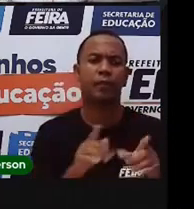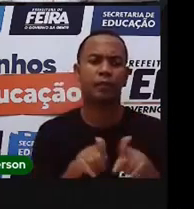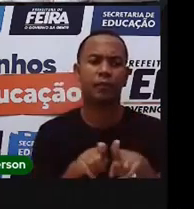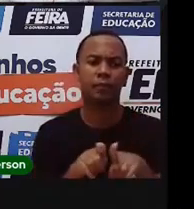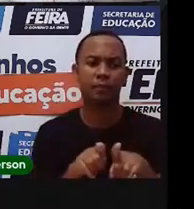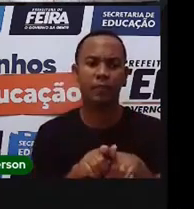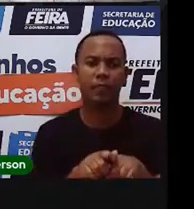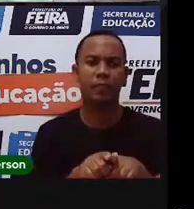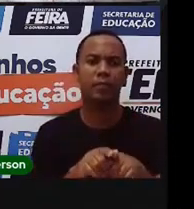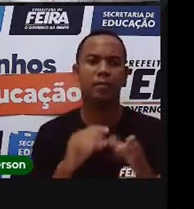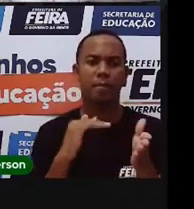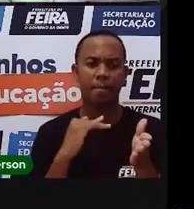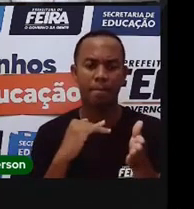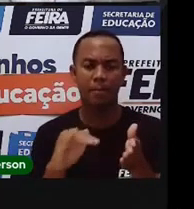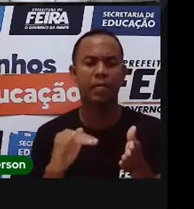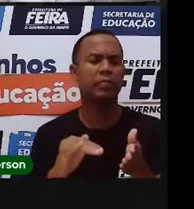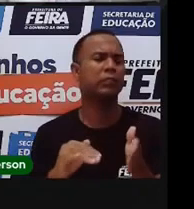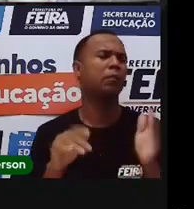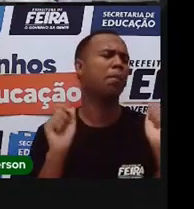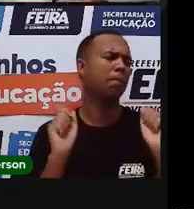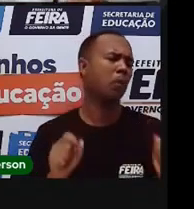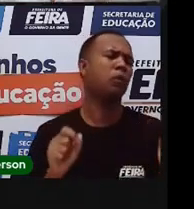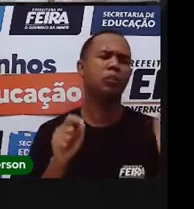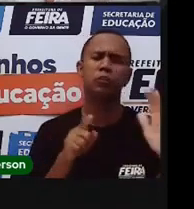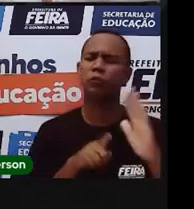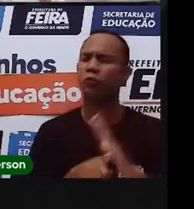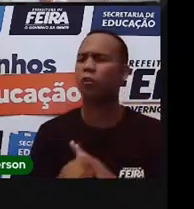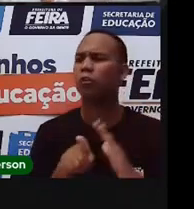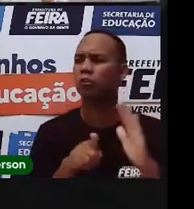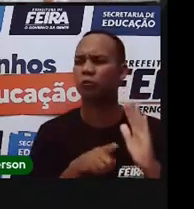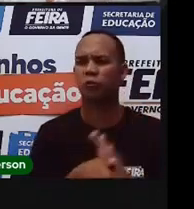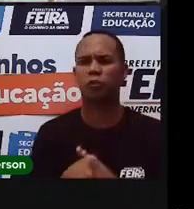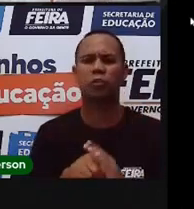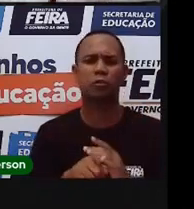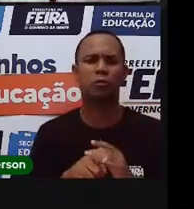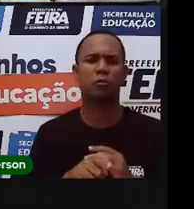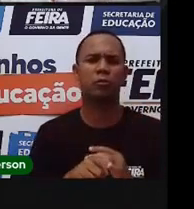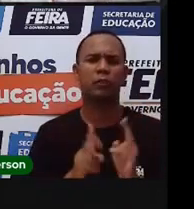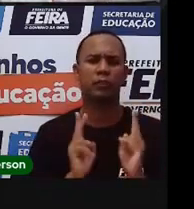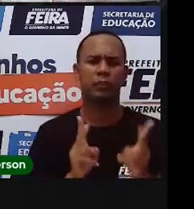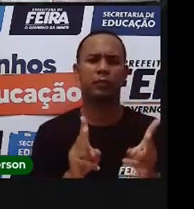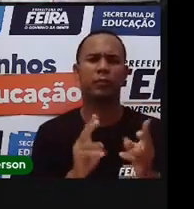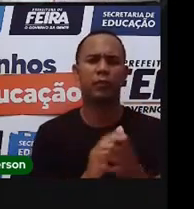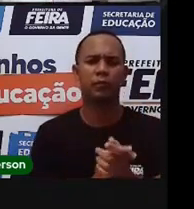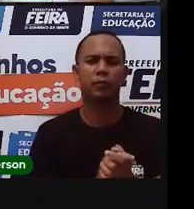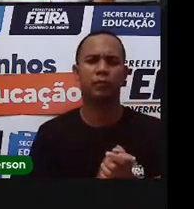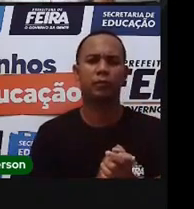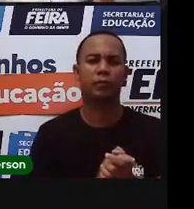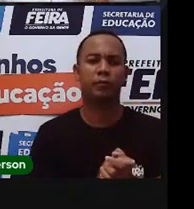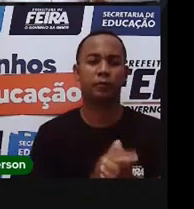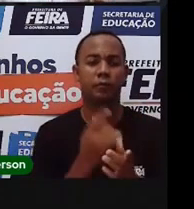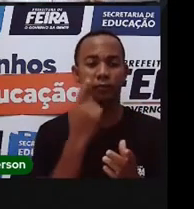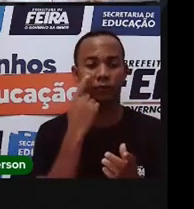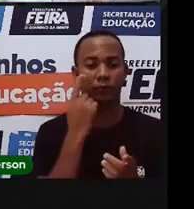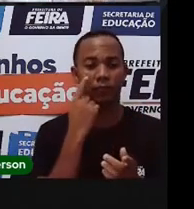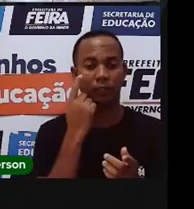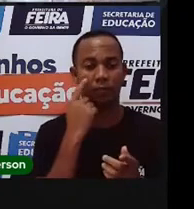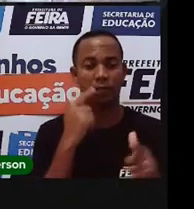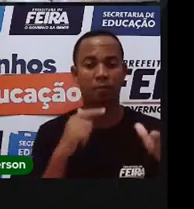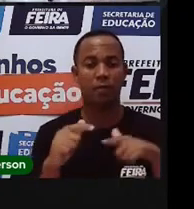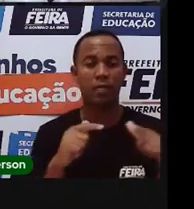dúvidas, questionem, perguntem, não fiquem com dúvida, tá? Bom, um serviço,